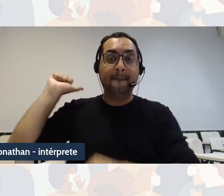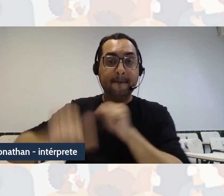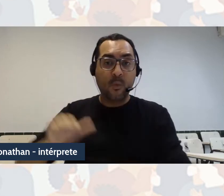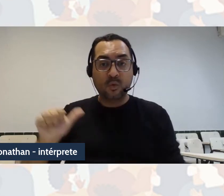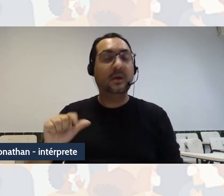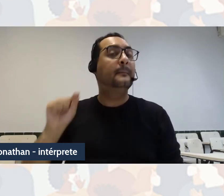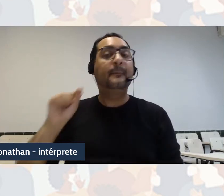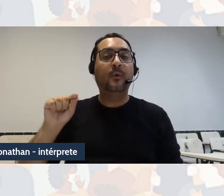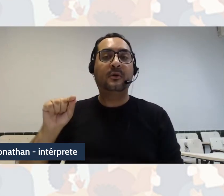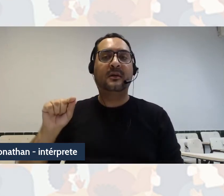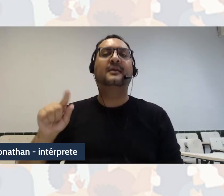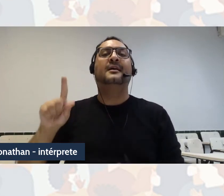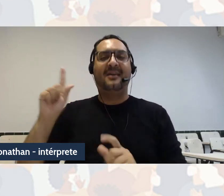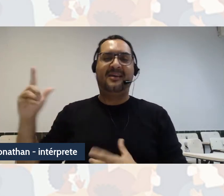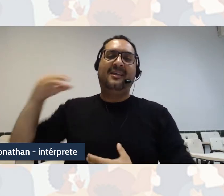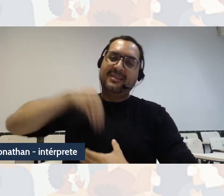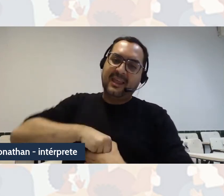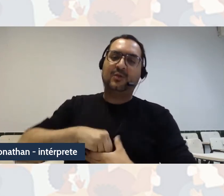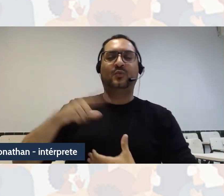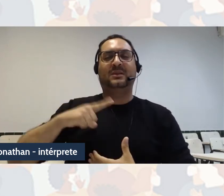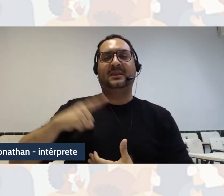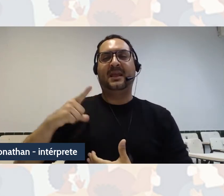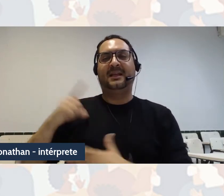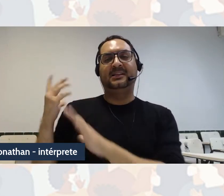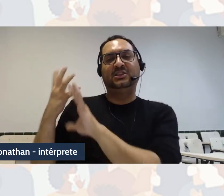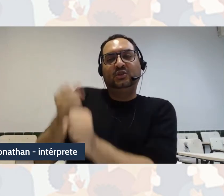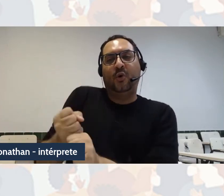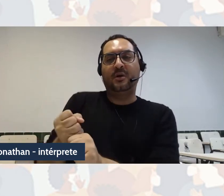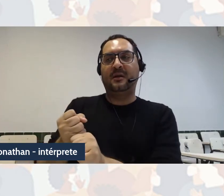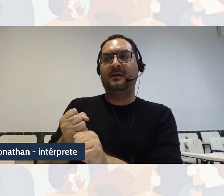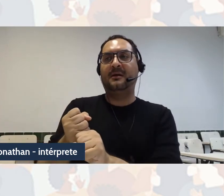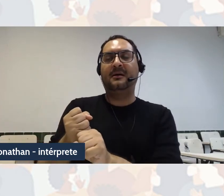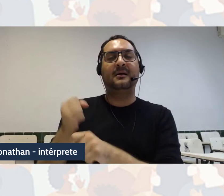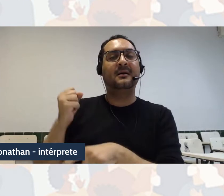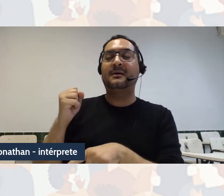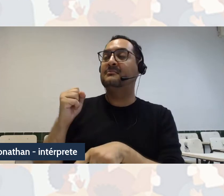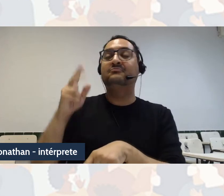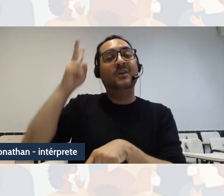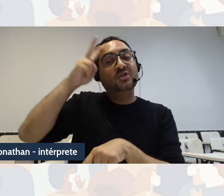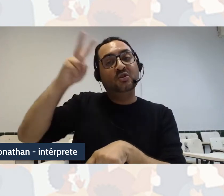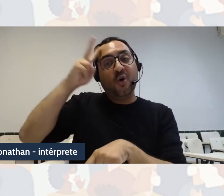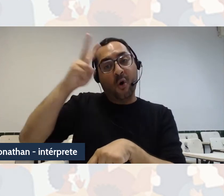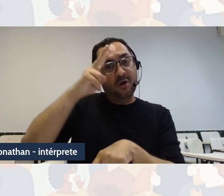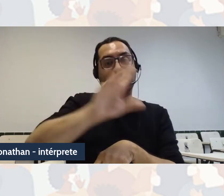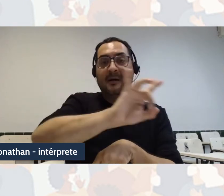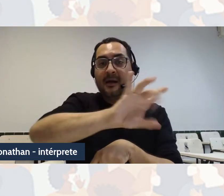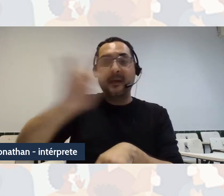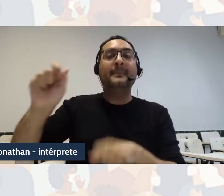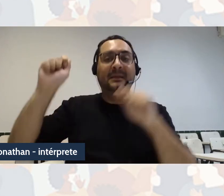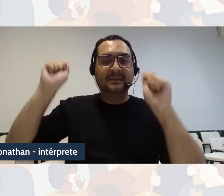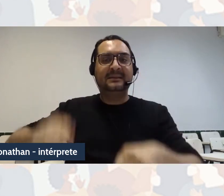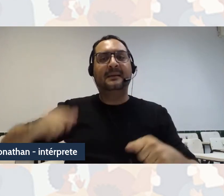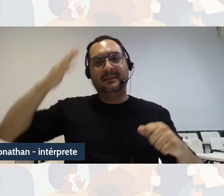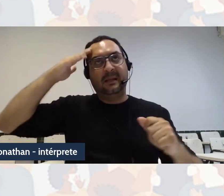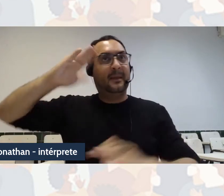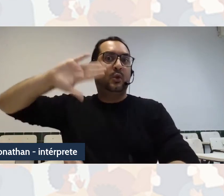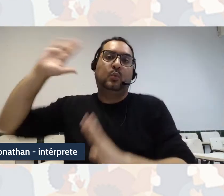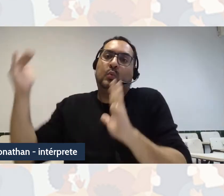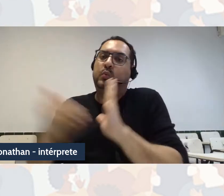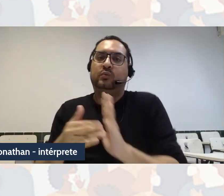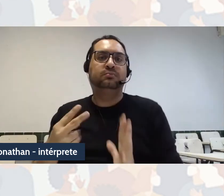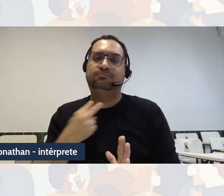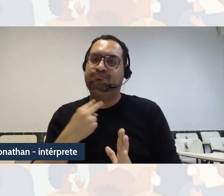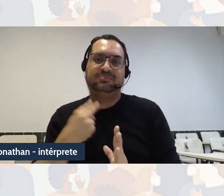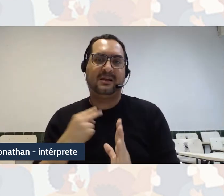e com isso entra a história e a finitude desse saber na sua totalidade, que é aqui um elemento, digamos, que balança um